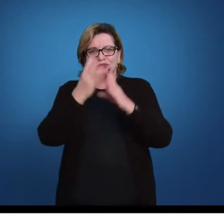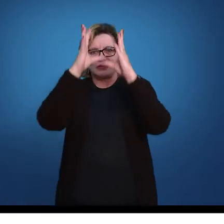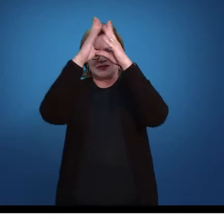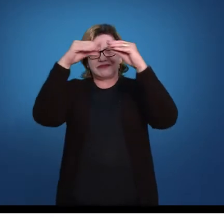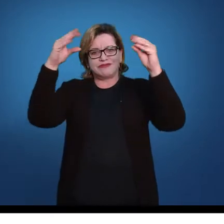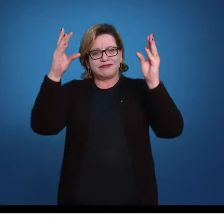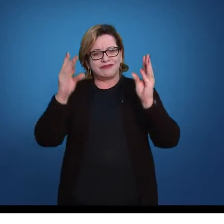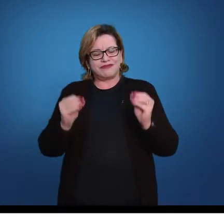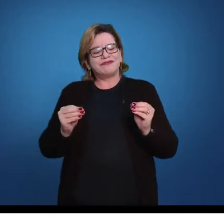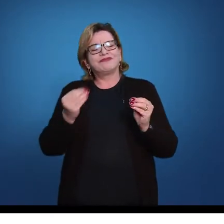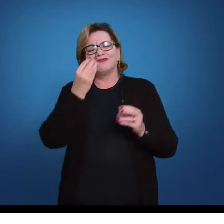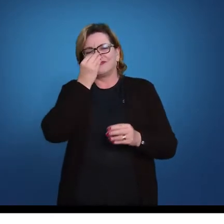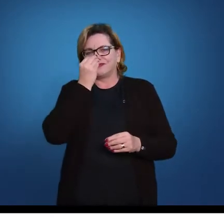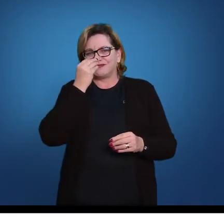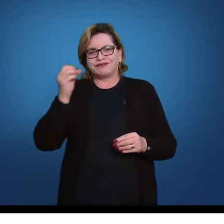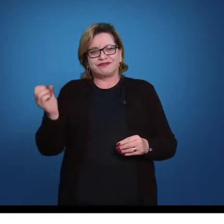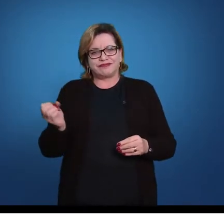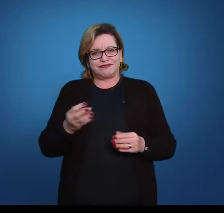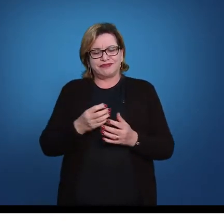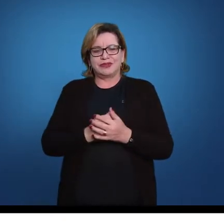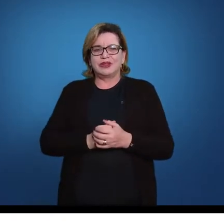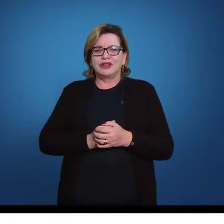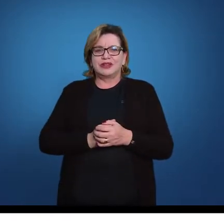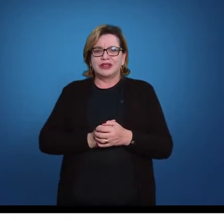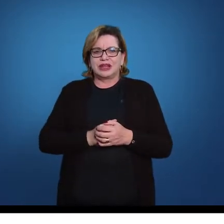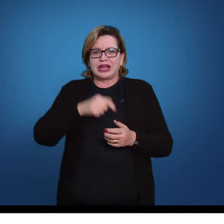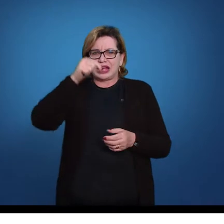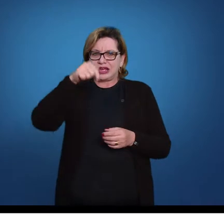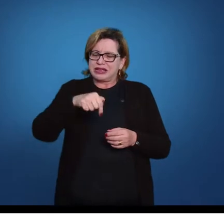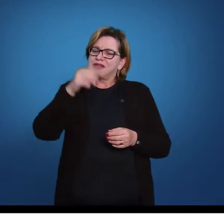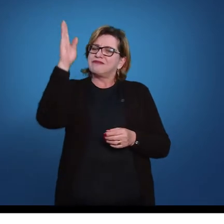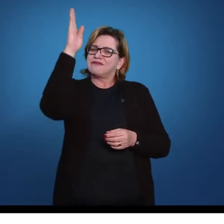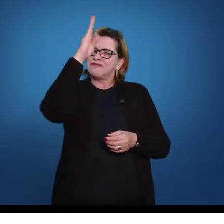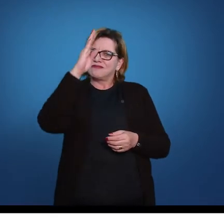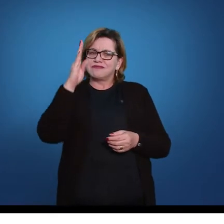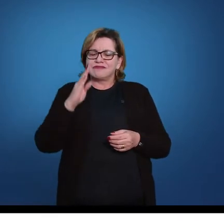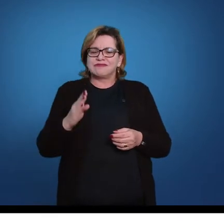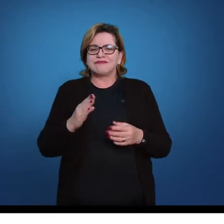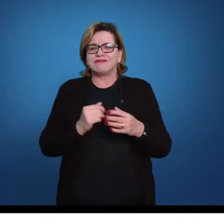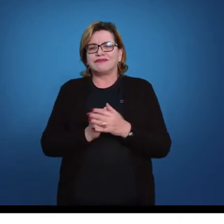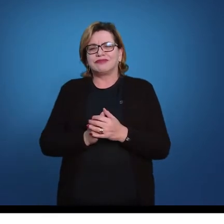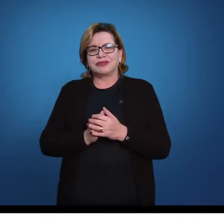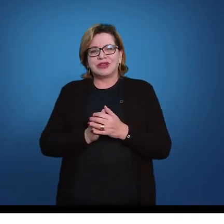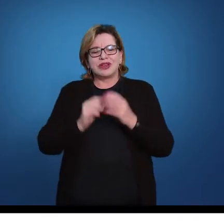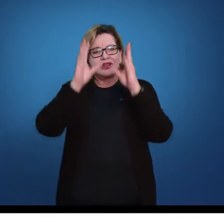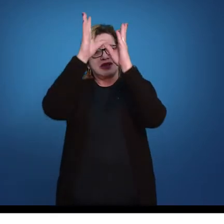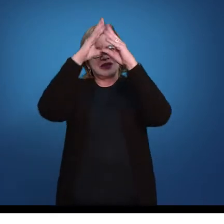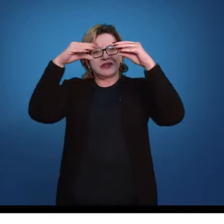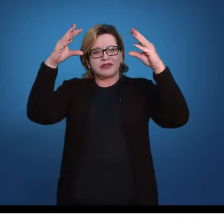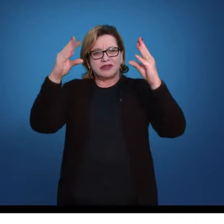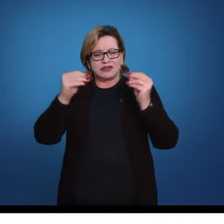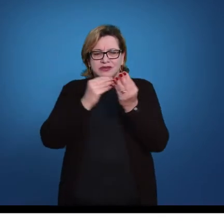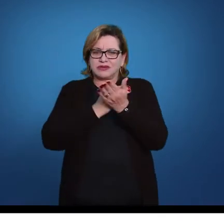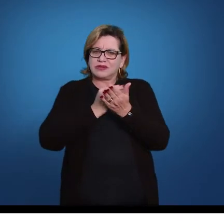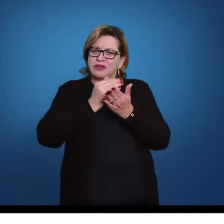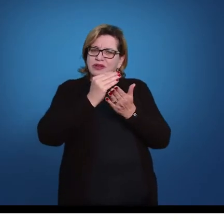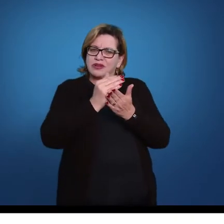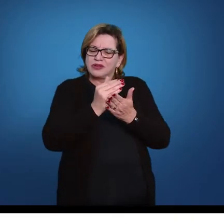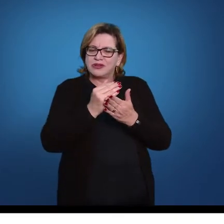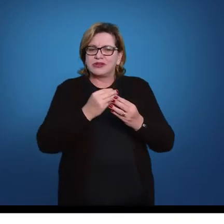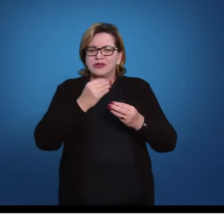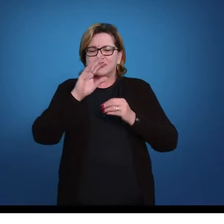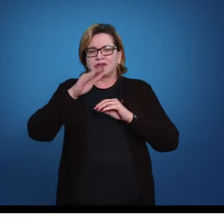moderno. No Brasil, o circo chegou também,